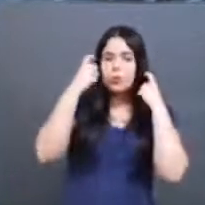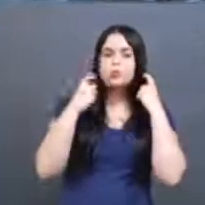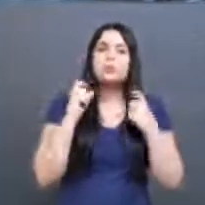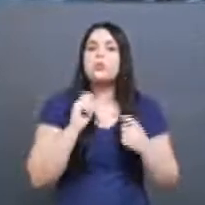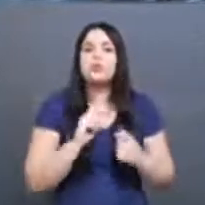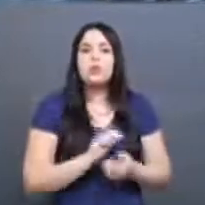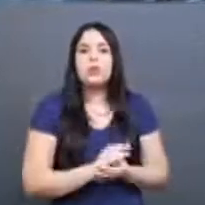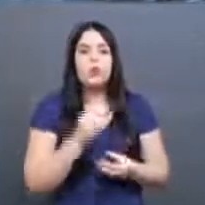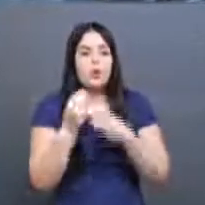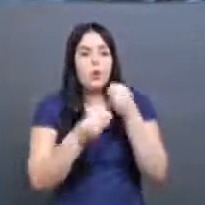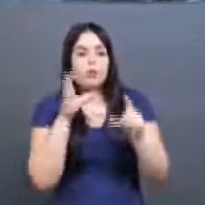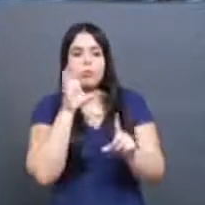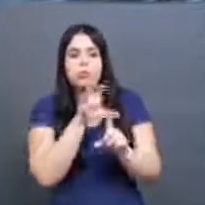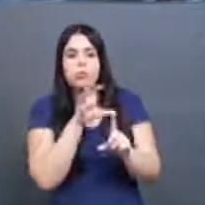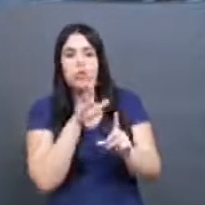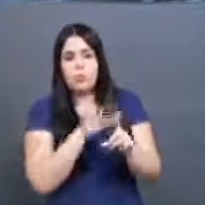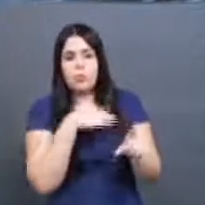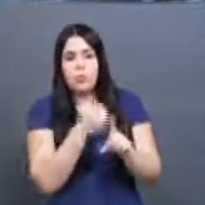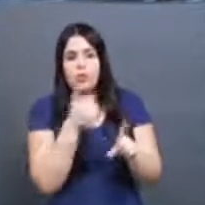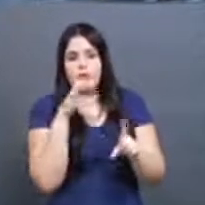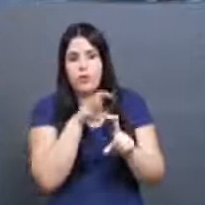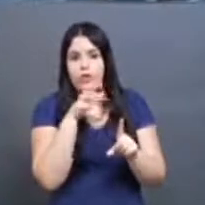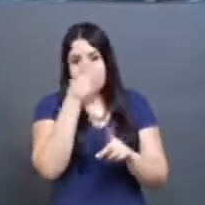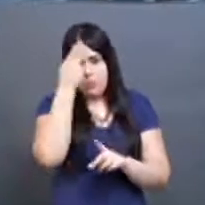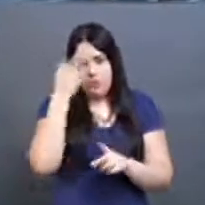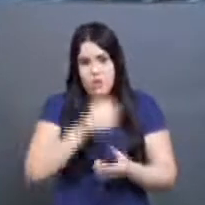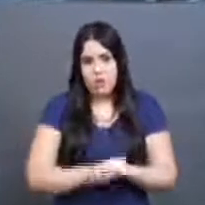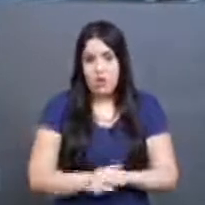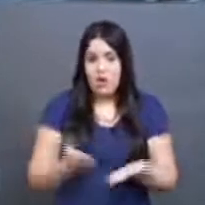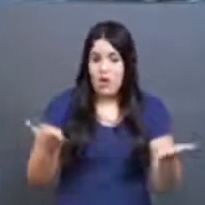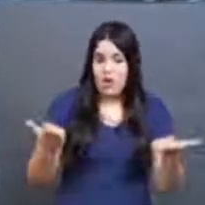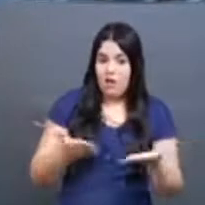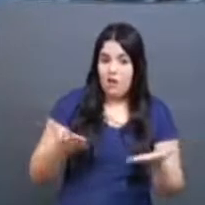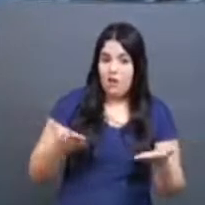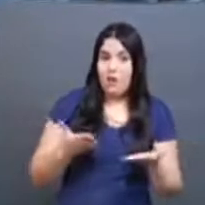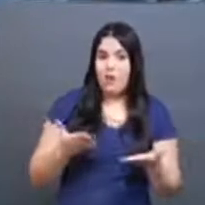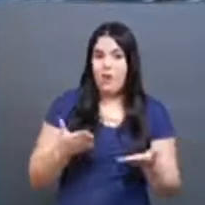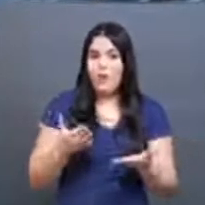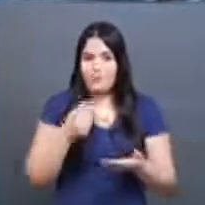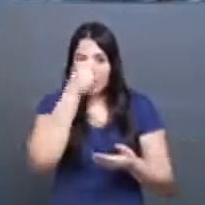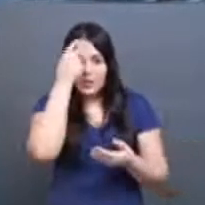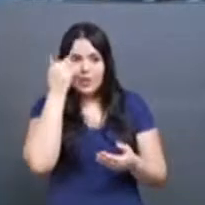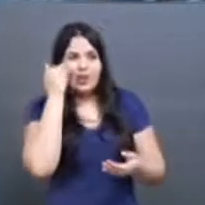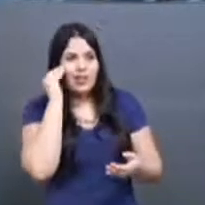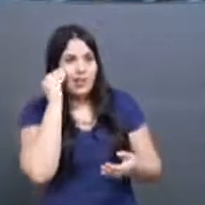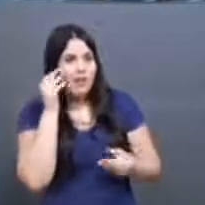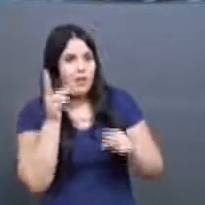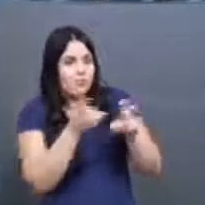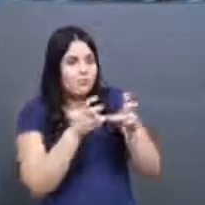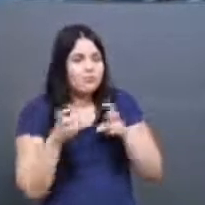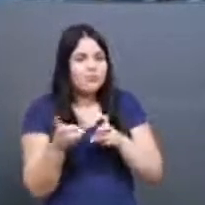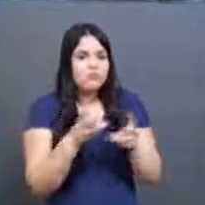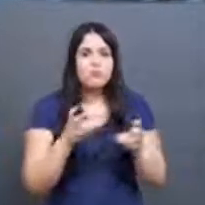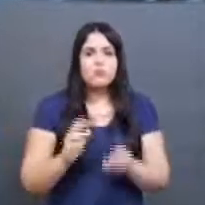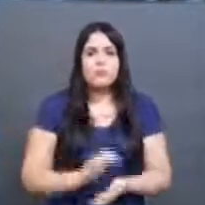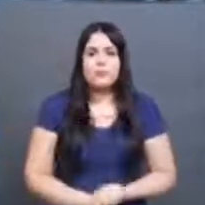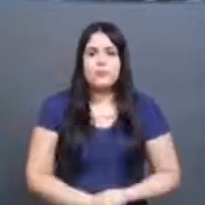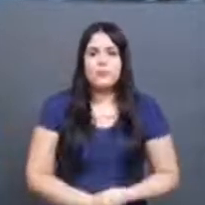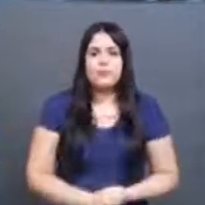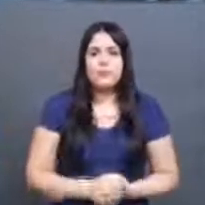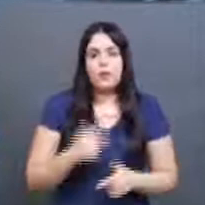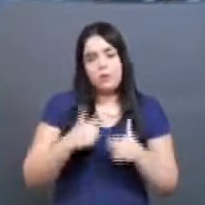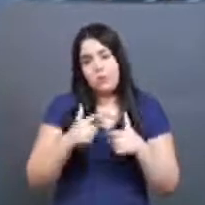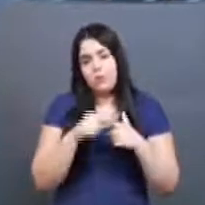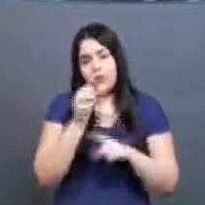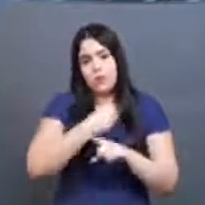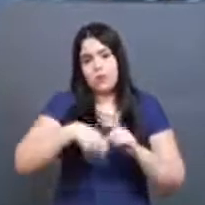os efeitos do bullying, recentemente, foi só recentemente que ele chegou ao senso comum, a problemática do senso comum, aos problemas sociais do